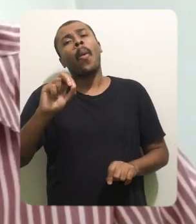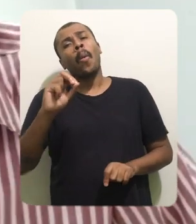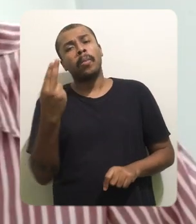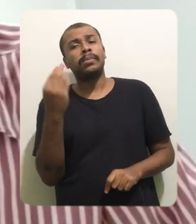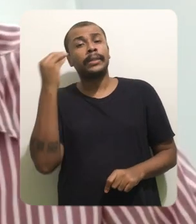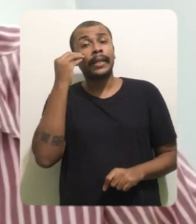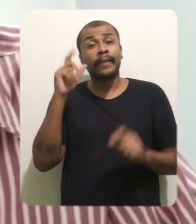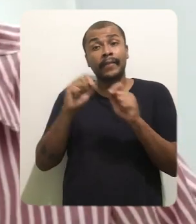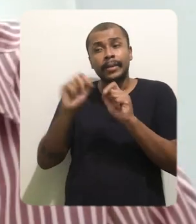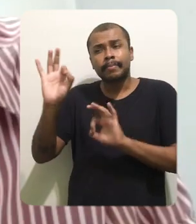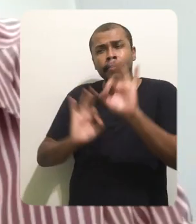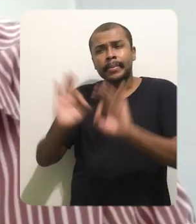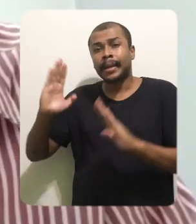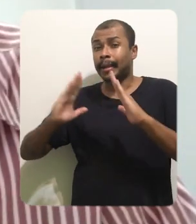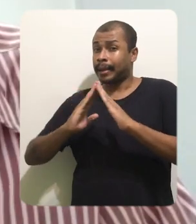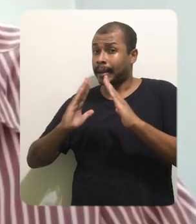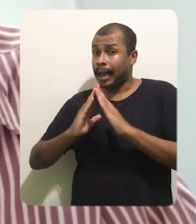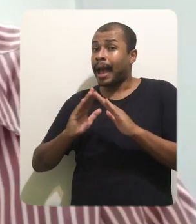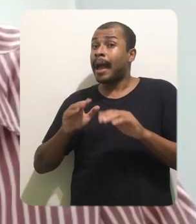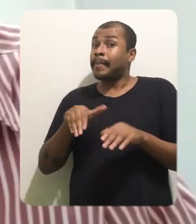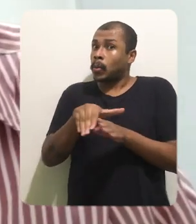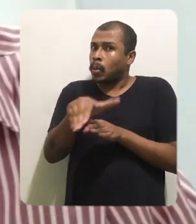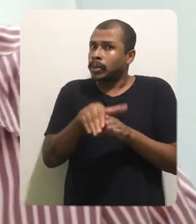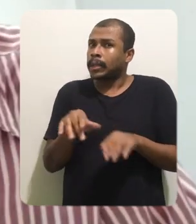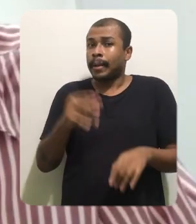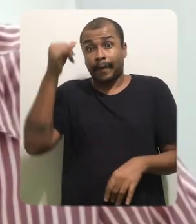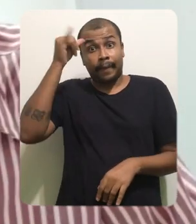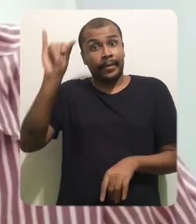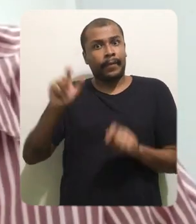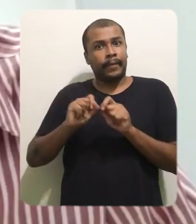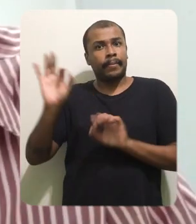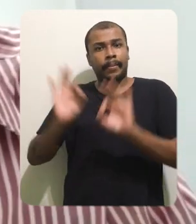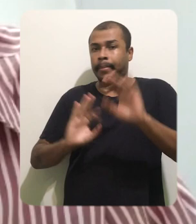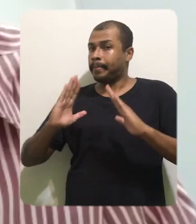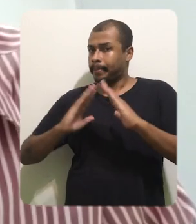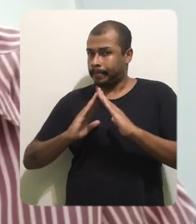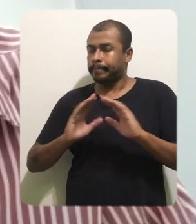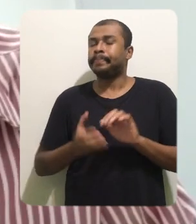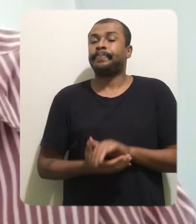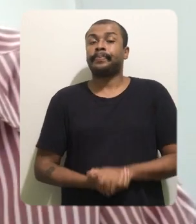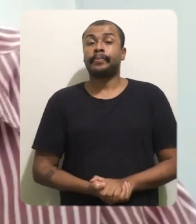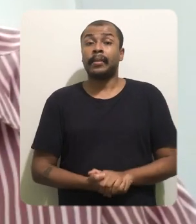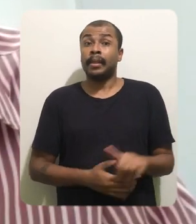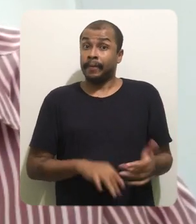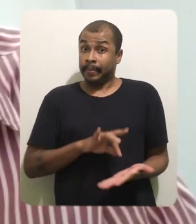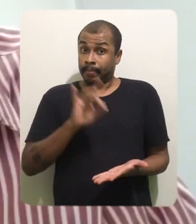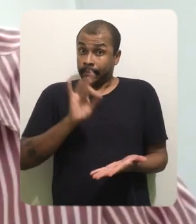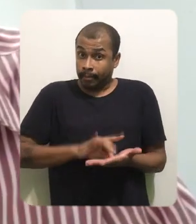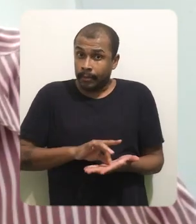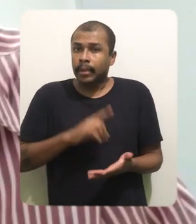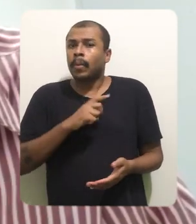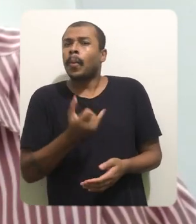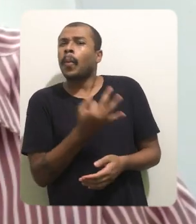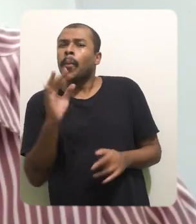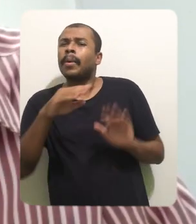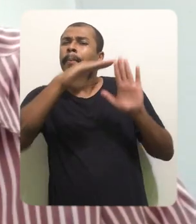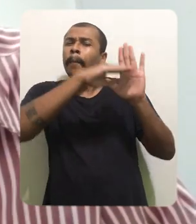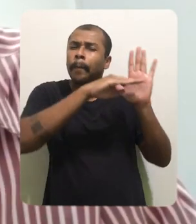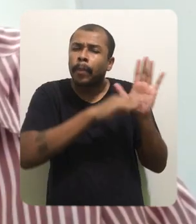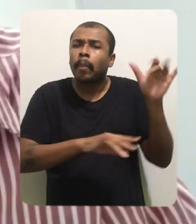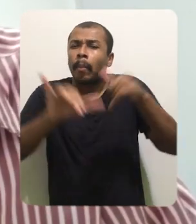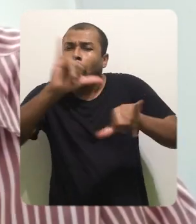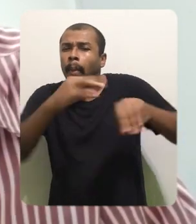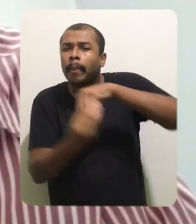ou improvisadas para fazer até mesmo em casa, o que é desaconselhável. Na verdade, as formulações a partir de